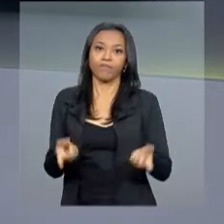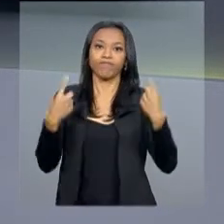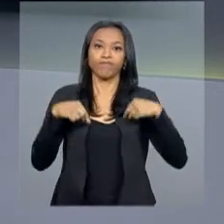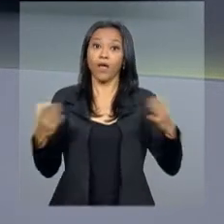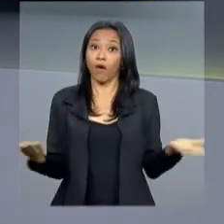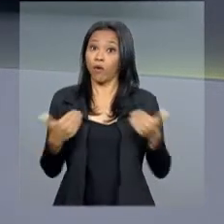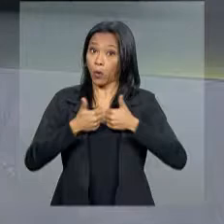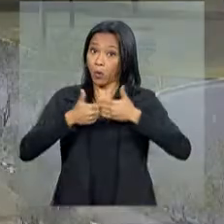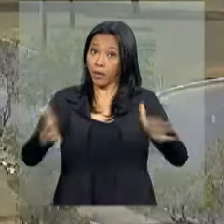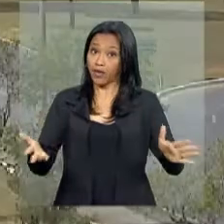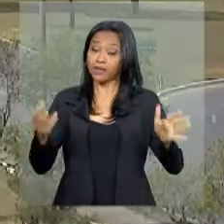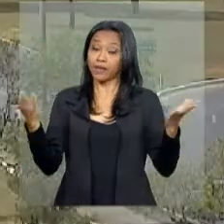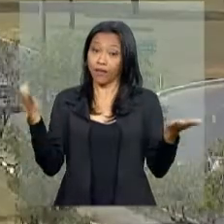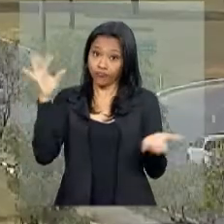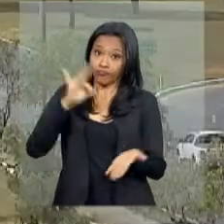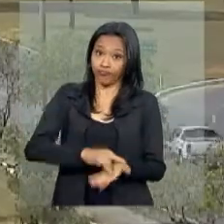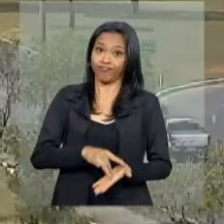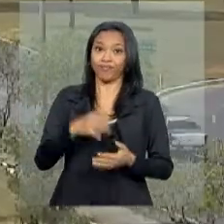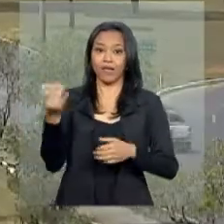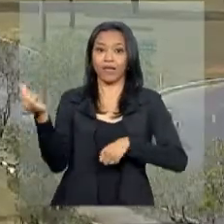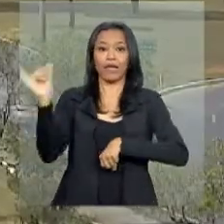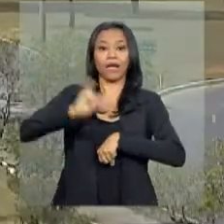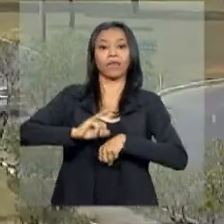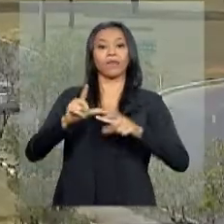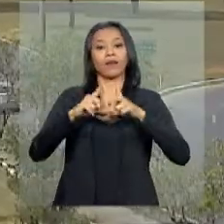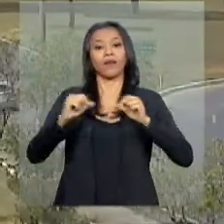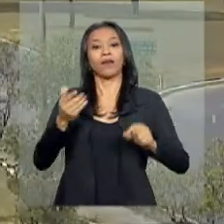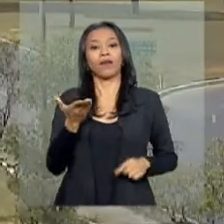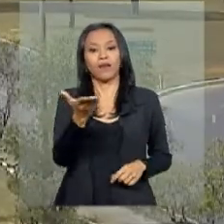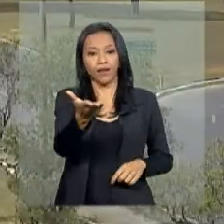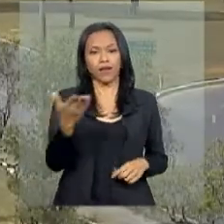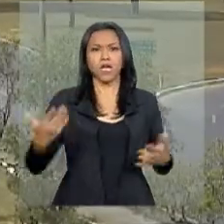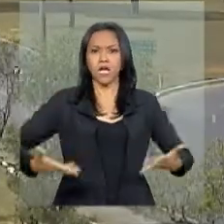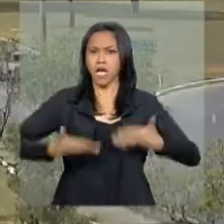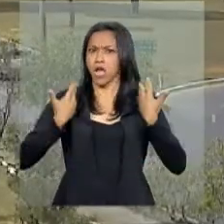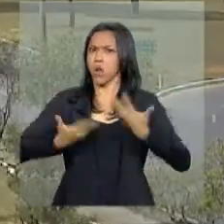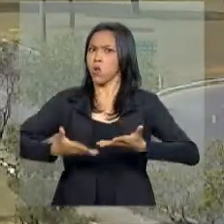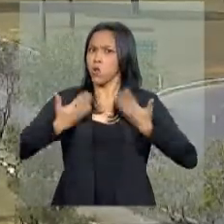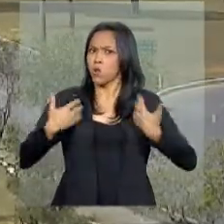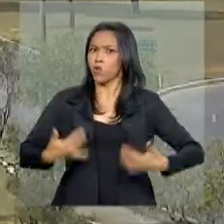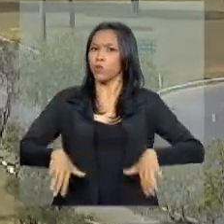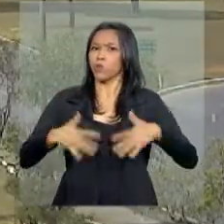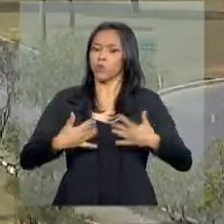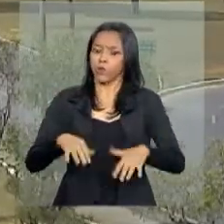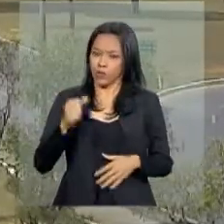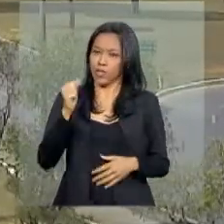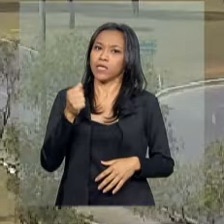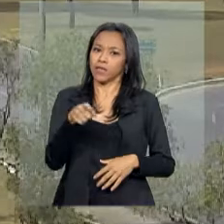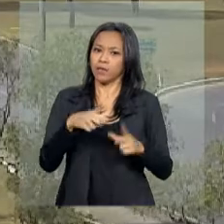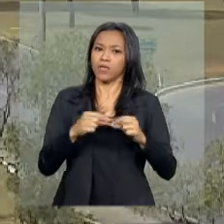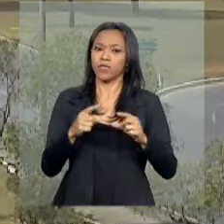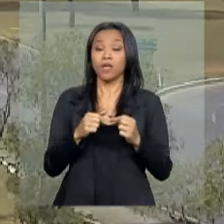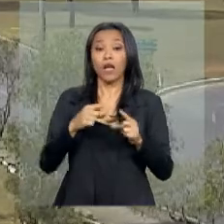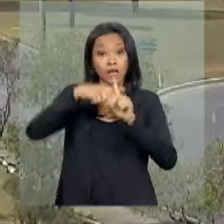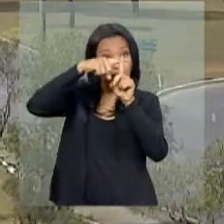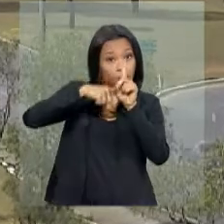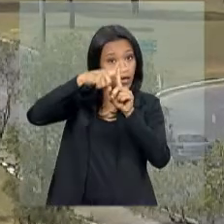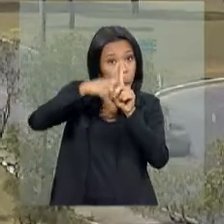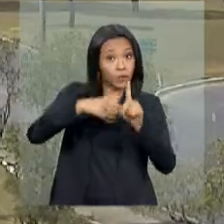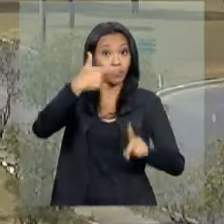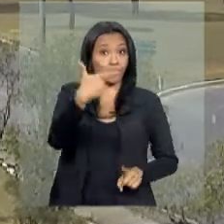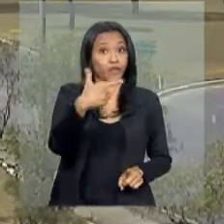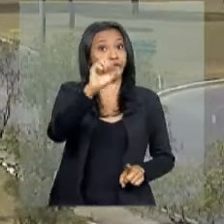A gente começa com imagens ao vivo da capital federal. Faz calor nesta segunda-feira aqui em Brasília e neste momento a temperatura está em